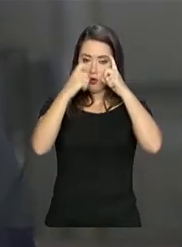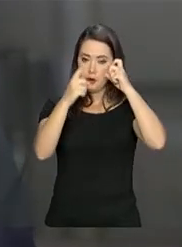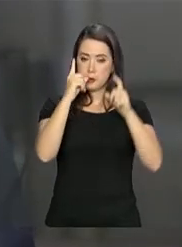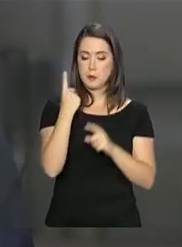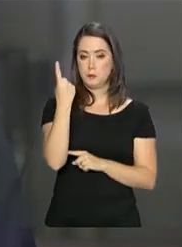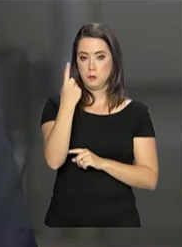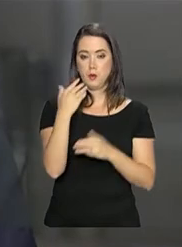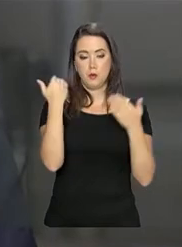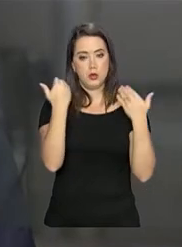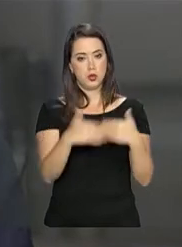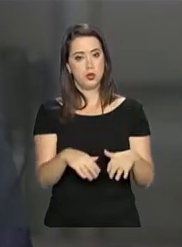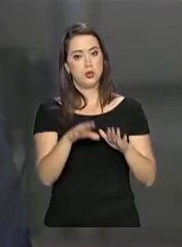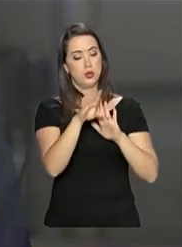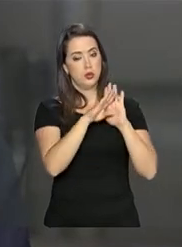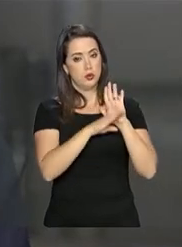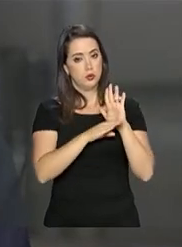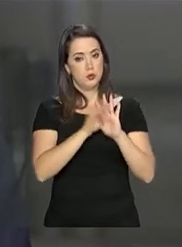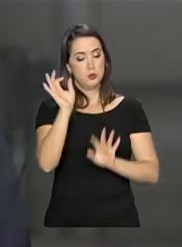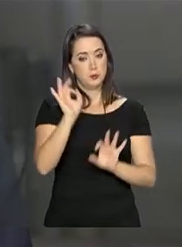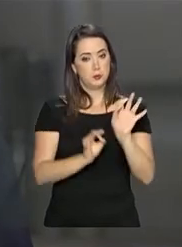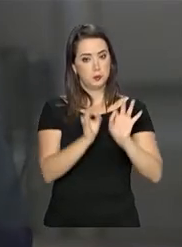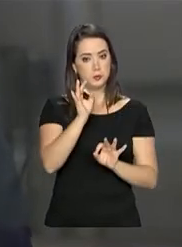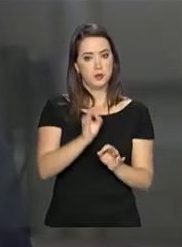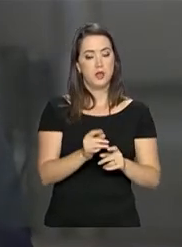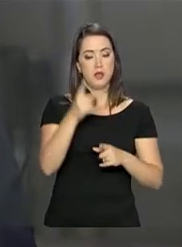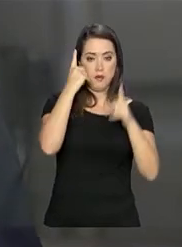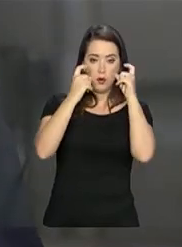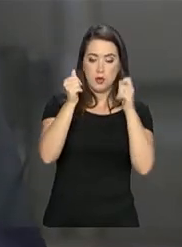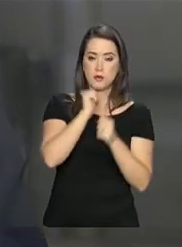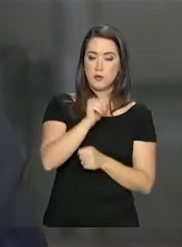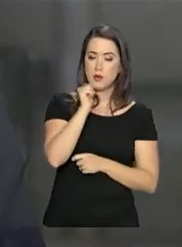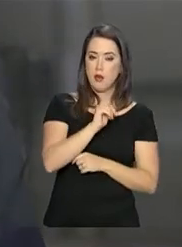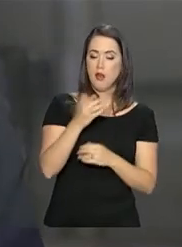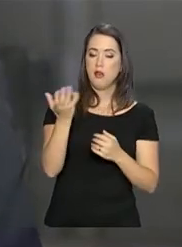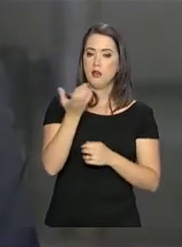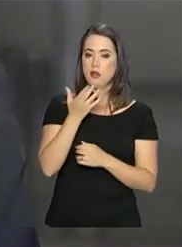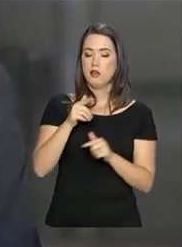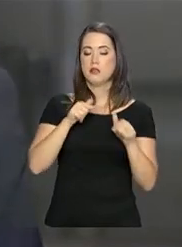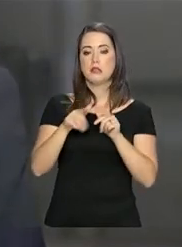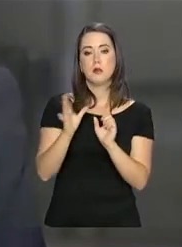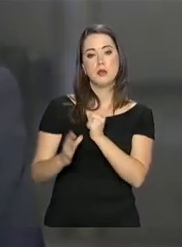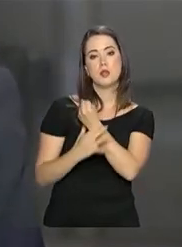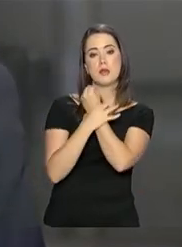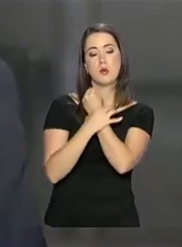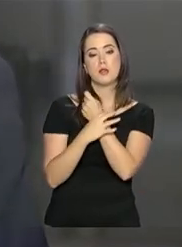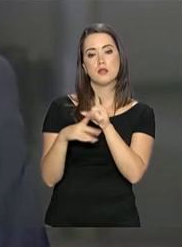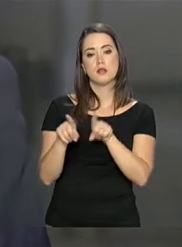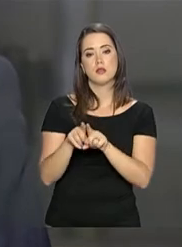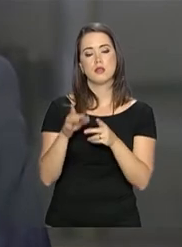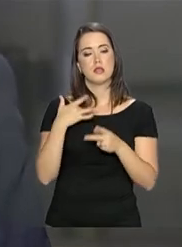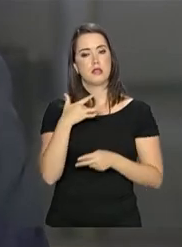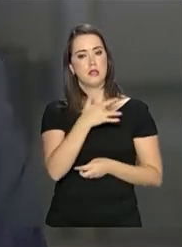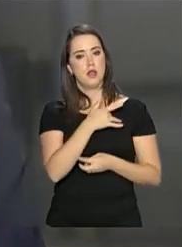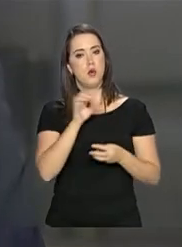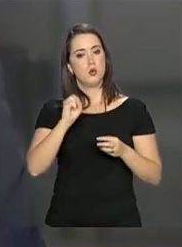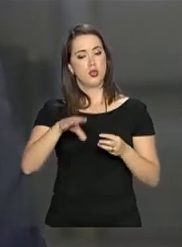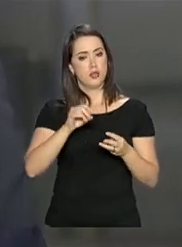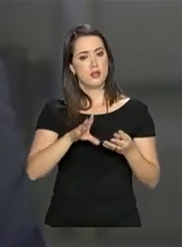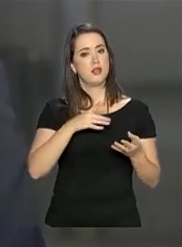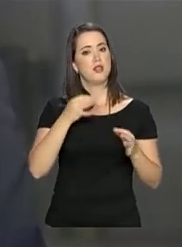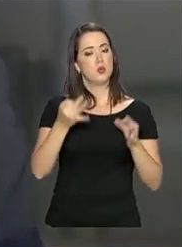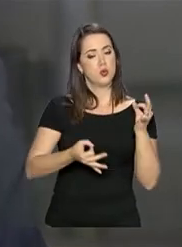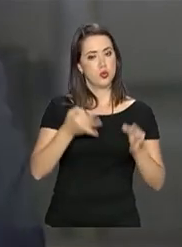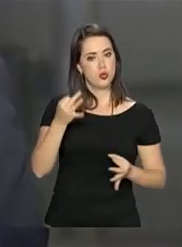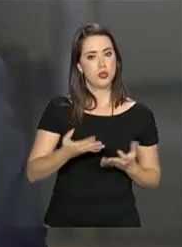Nacional de Enfrentamento à Violência Doméstica contra a Mulher, que prevê ações de segurança pública, saúde, educação,